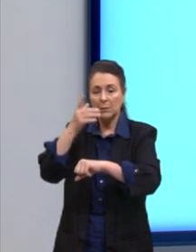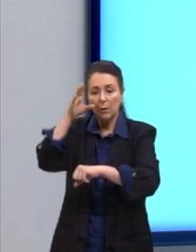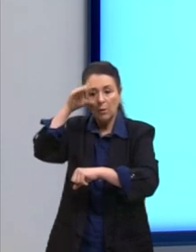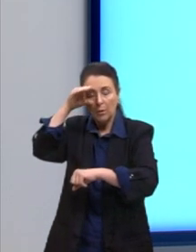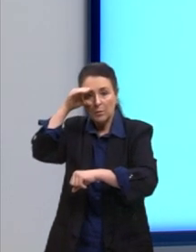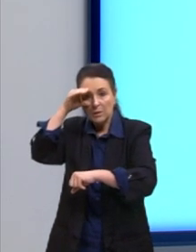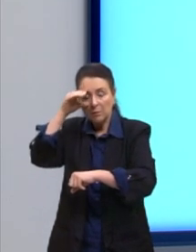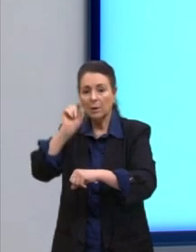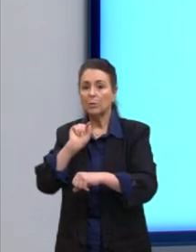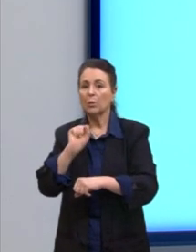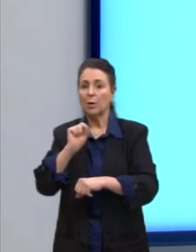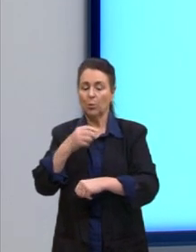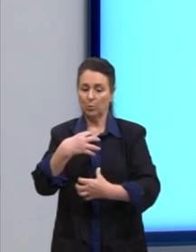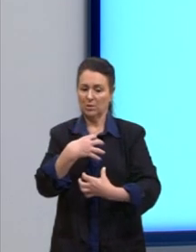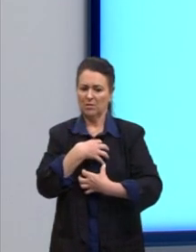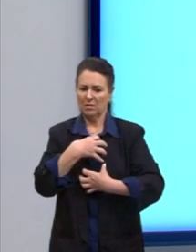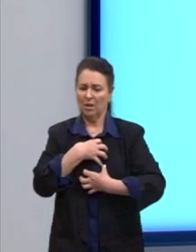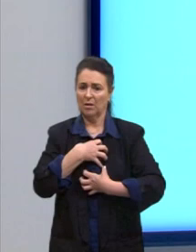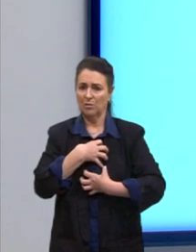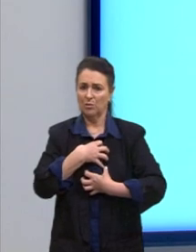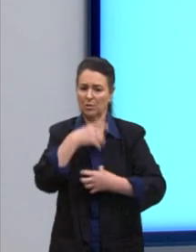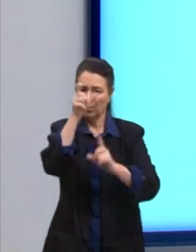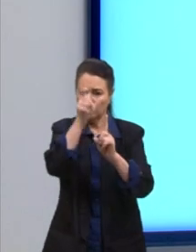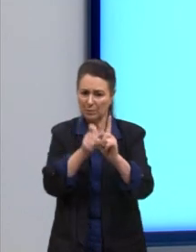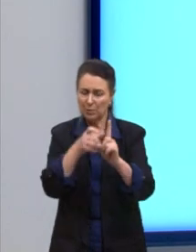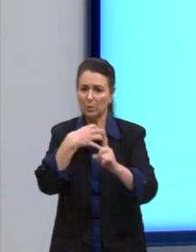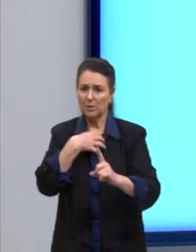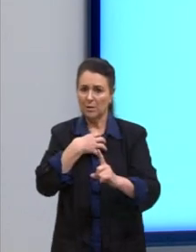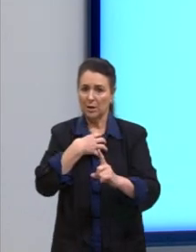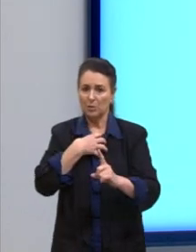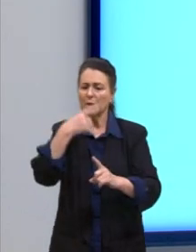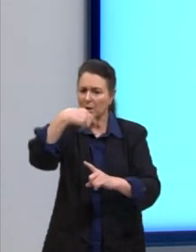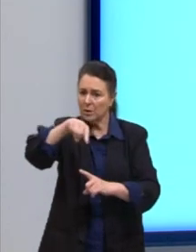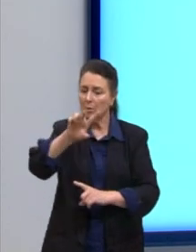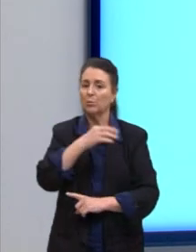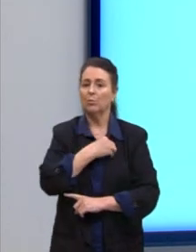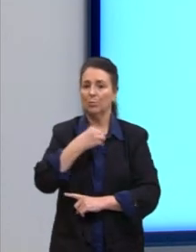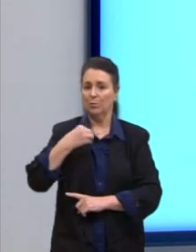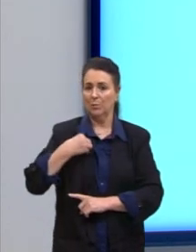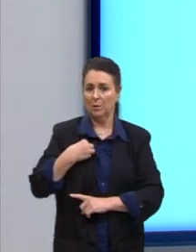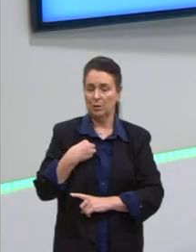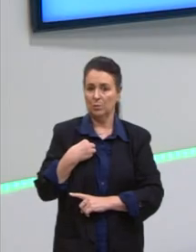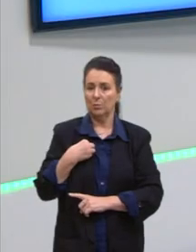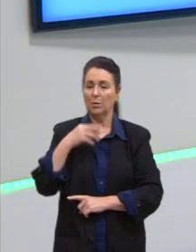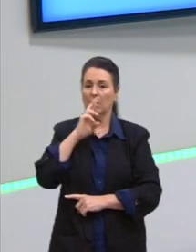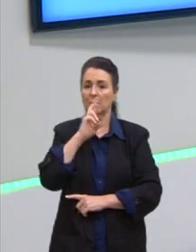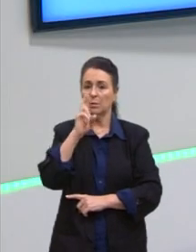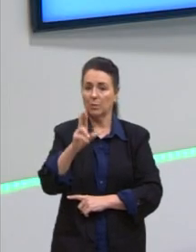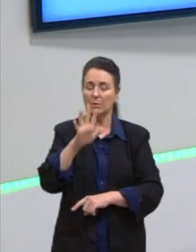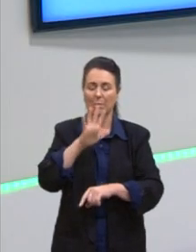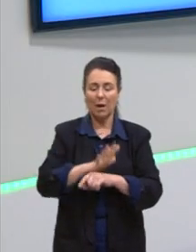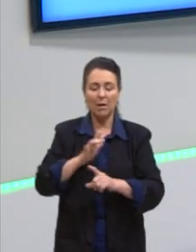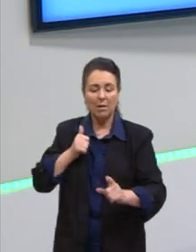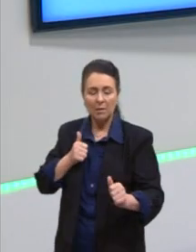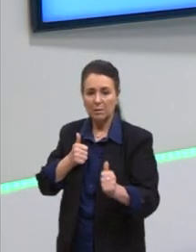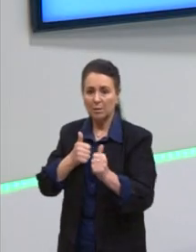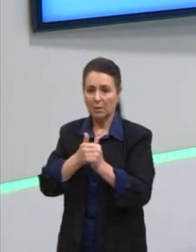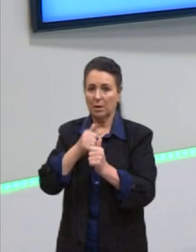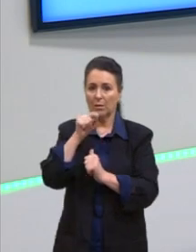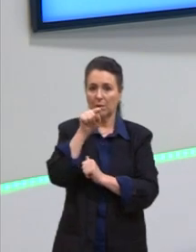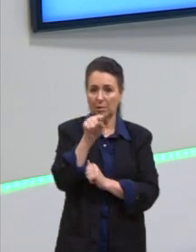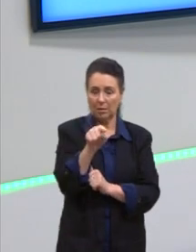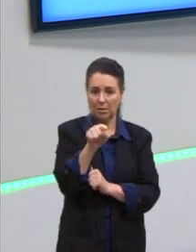apresentados e procurando auxílio médico. As nossas respostas mais próximas aqui